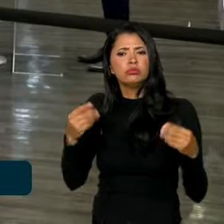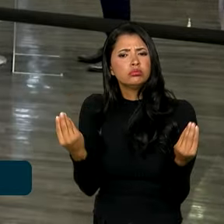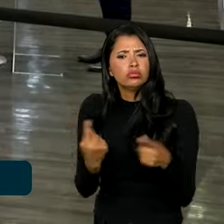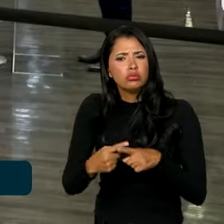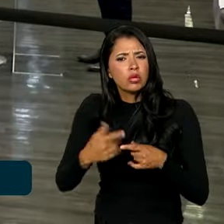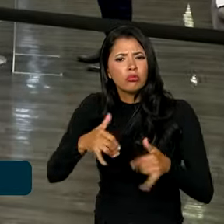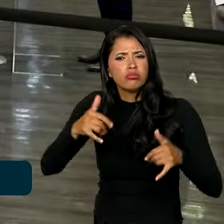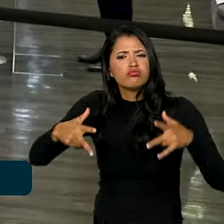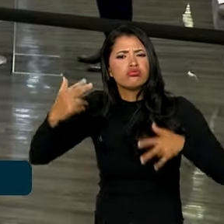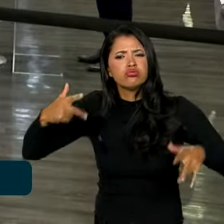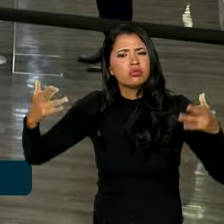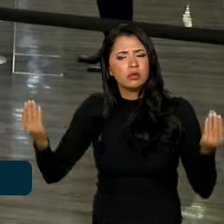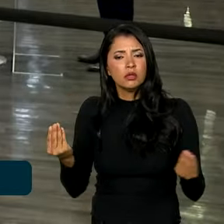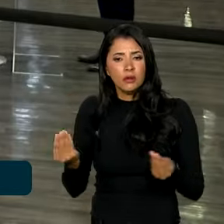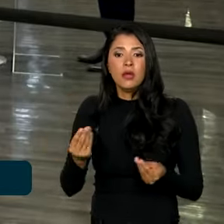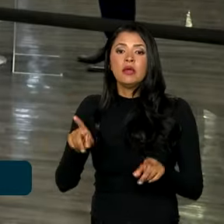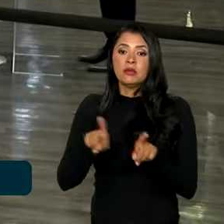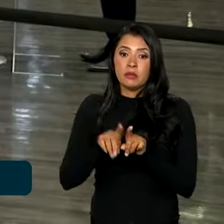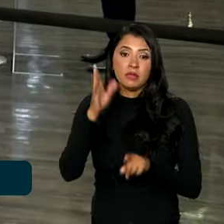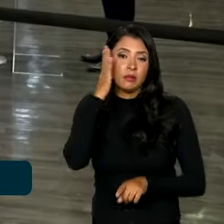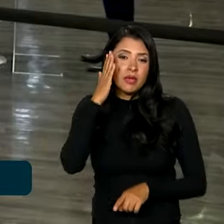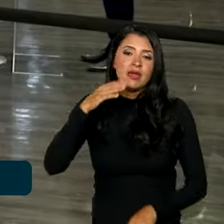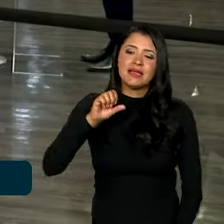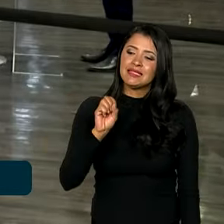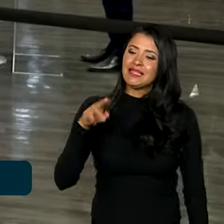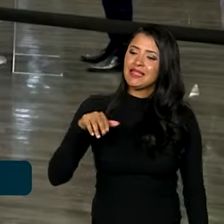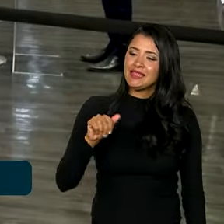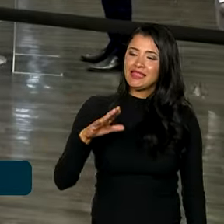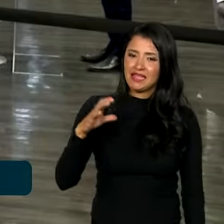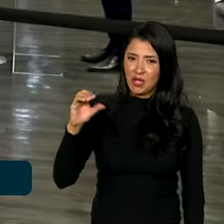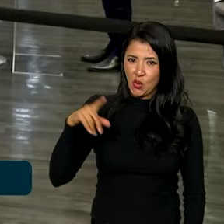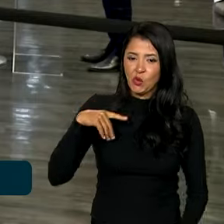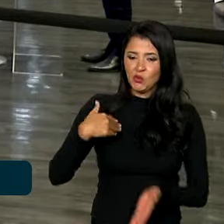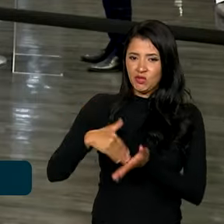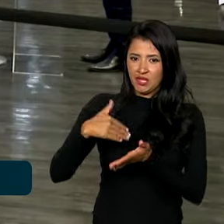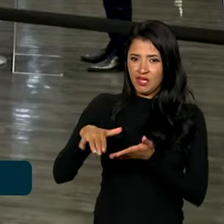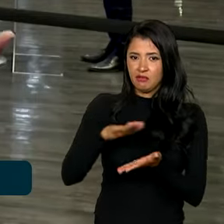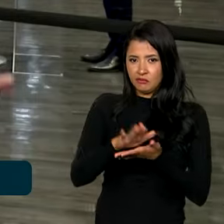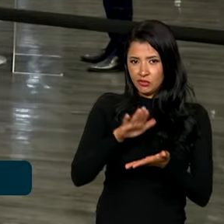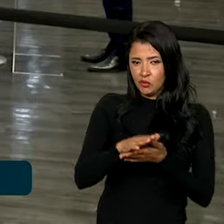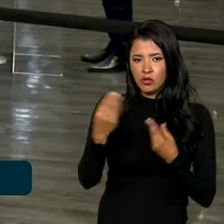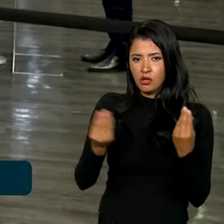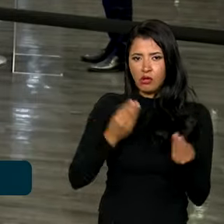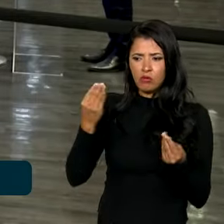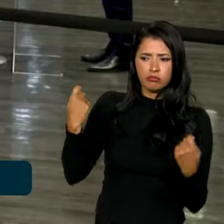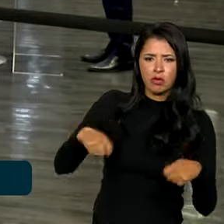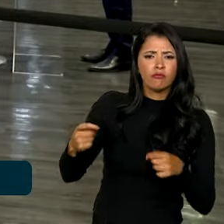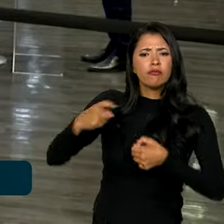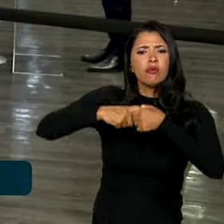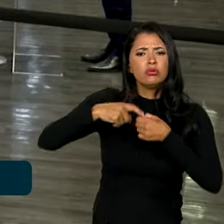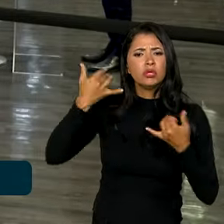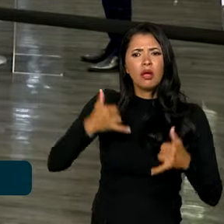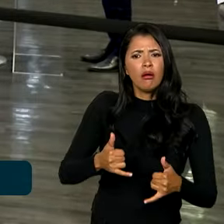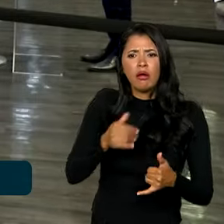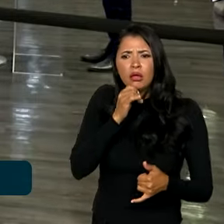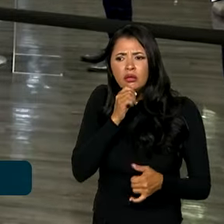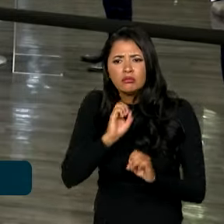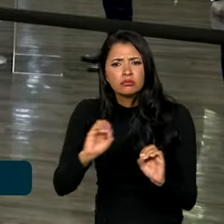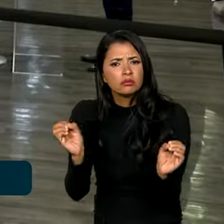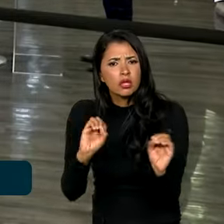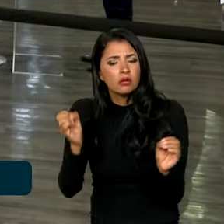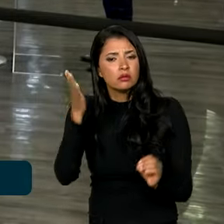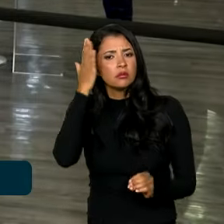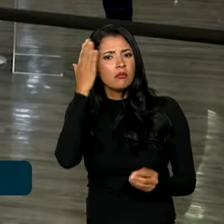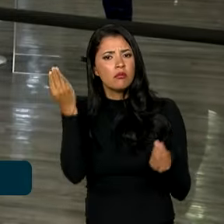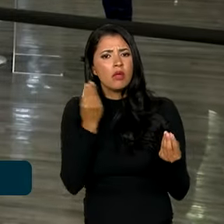governo quer saber, por meio da Senacom, a Secretaria Nacional do Consumidor, quais são as medidas pro pronto restabelecimento, que já não aconteceu. Quer saber